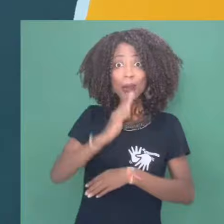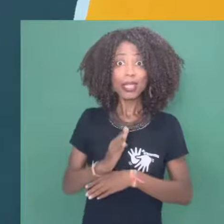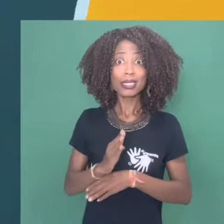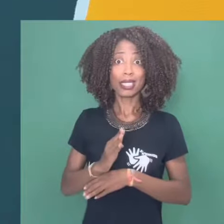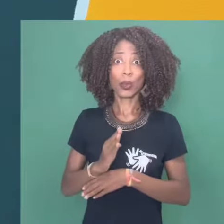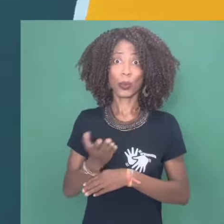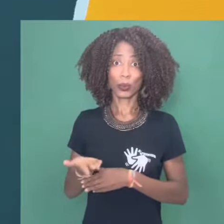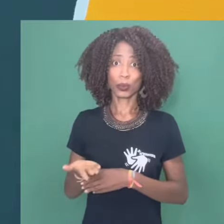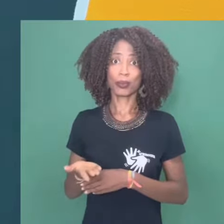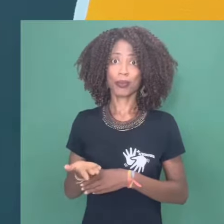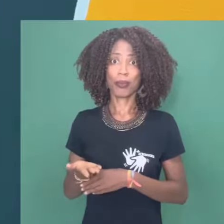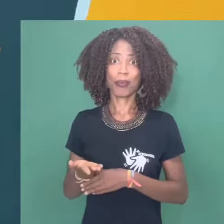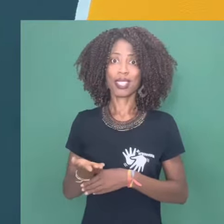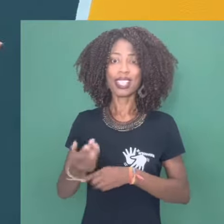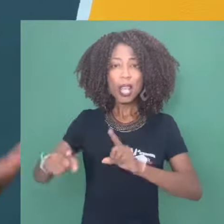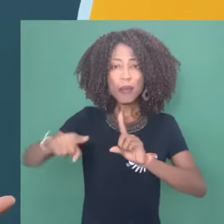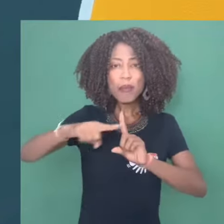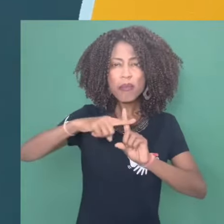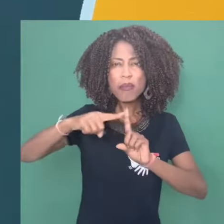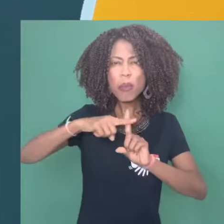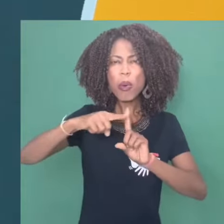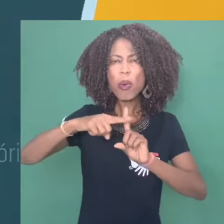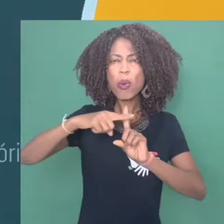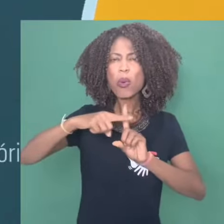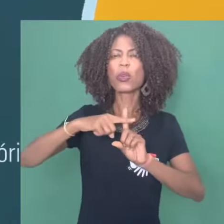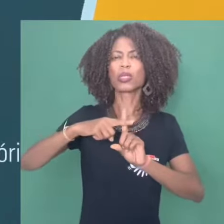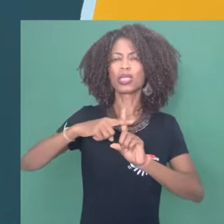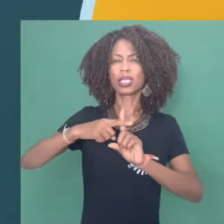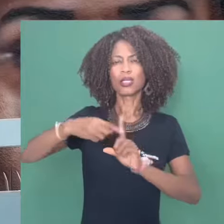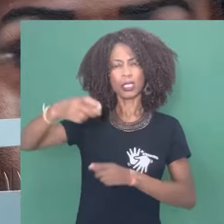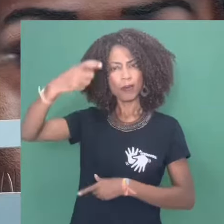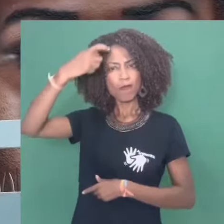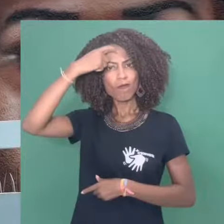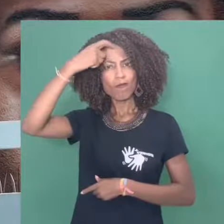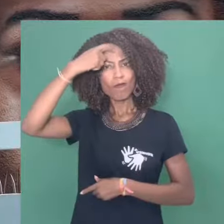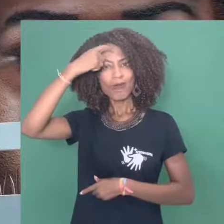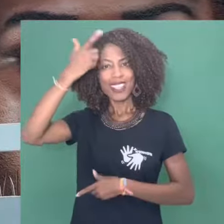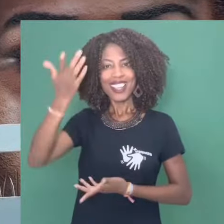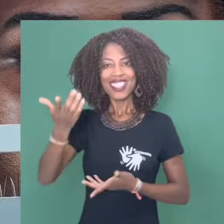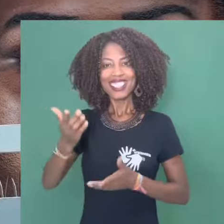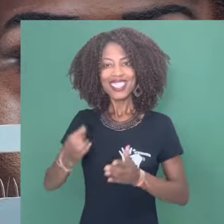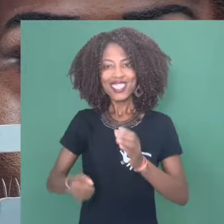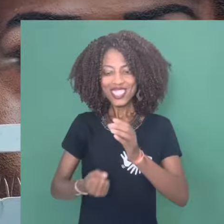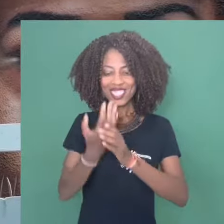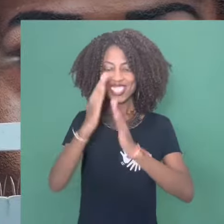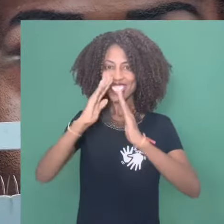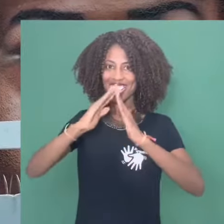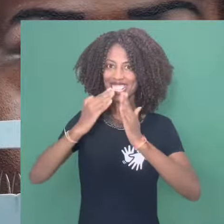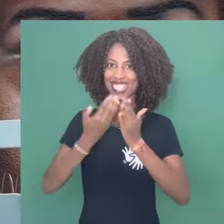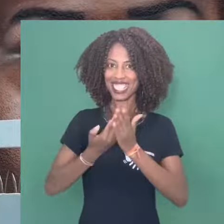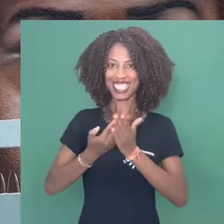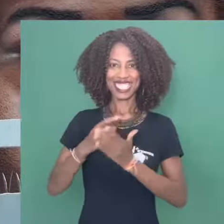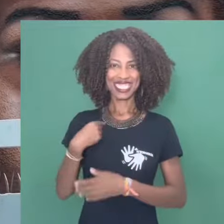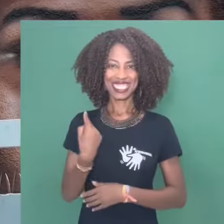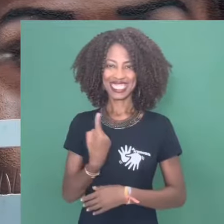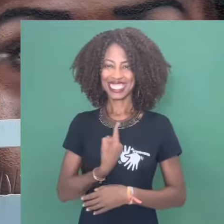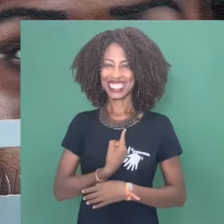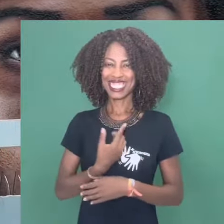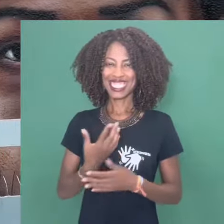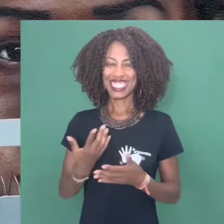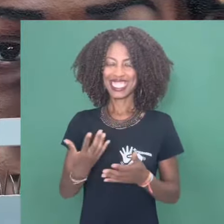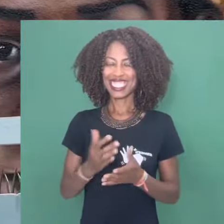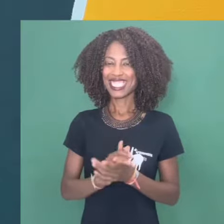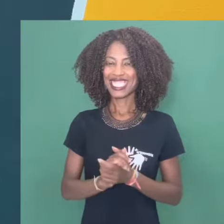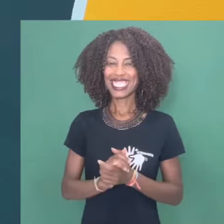contemplasse essa positiva ação das nossas memórias. A Maria Filipe surge assim. E ela não